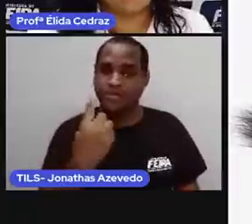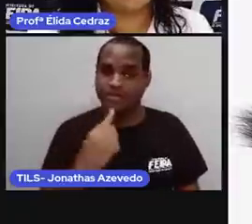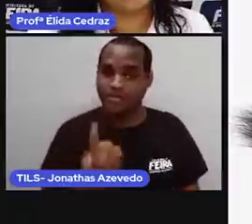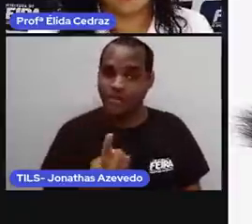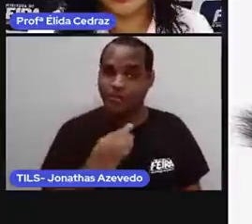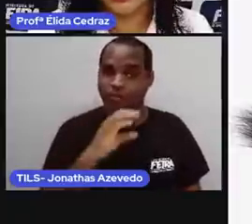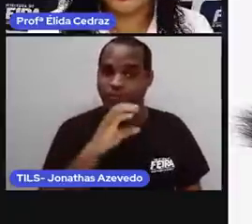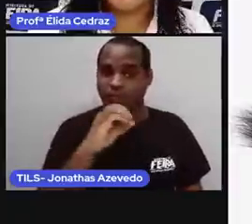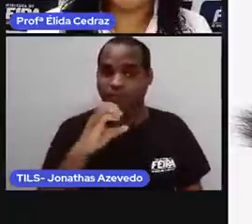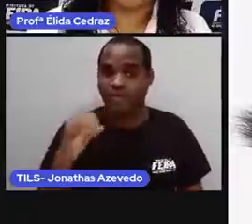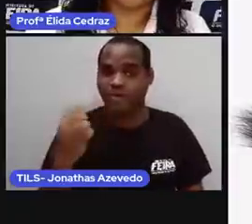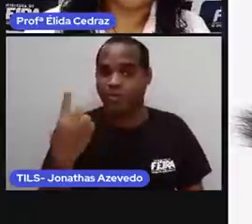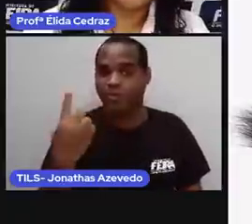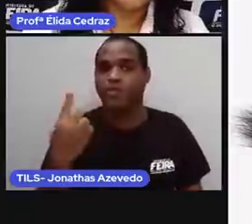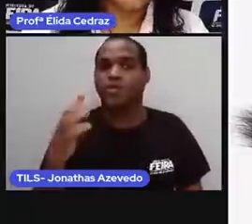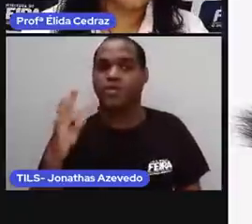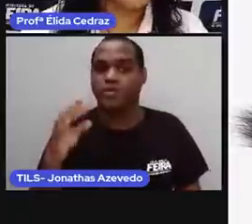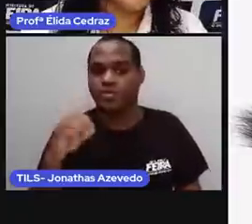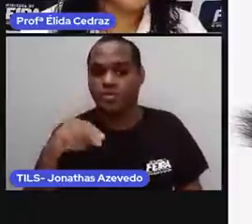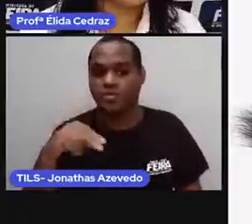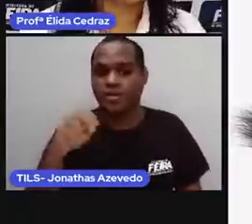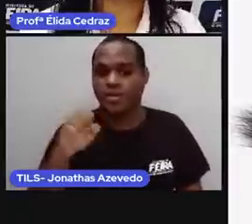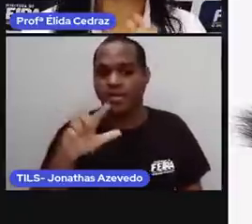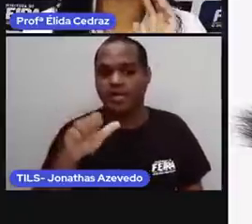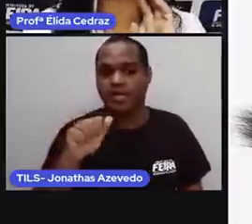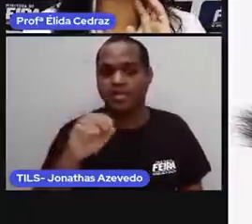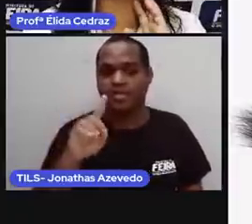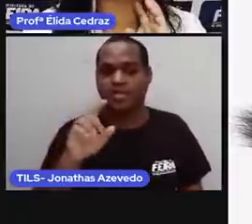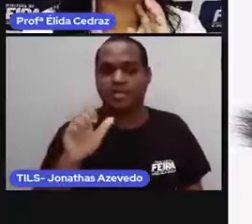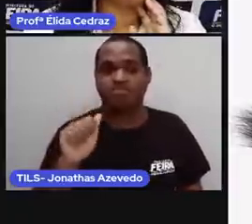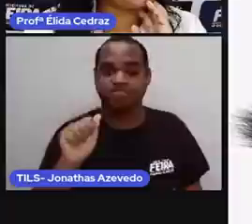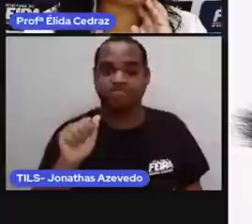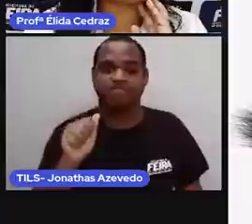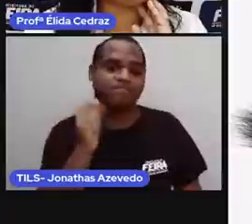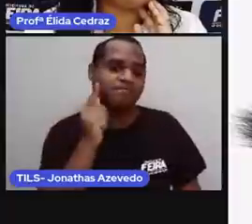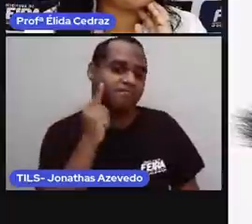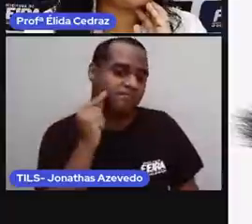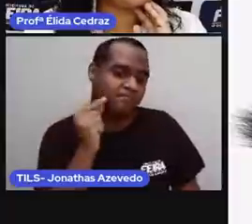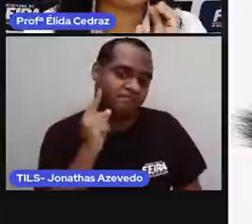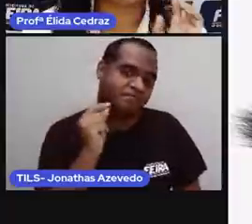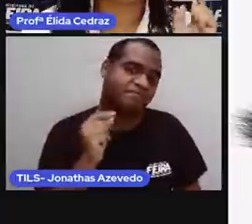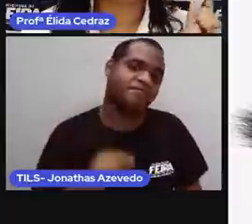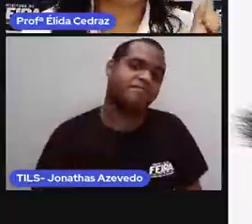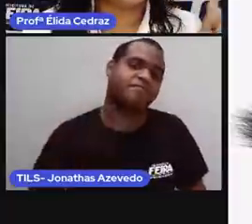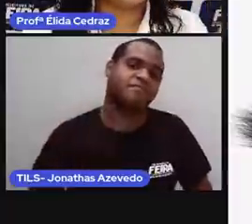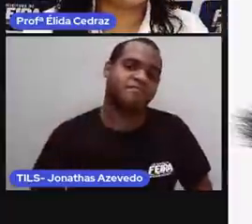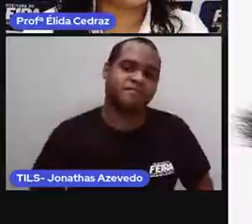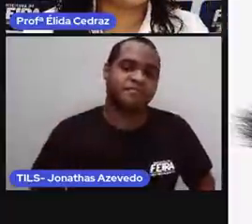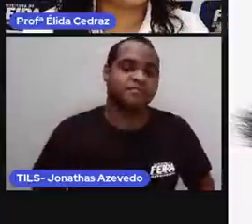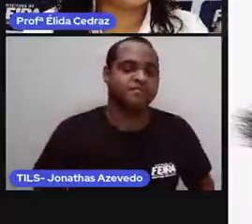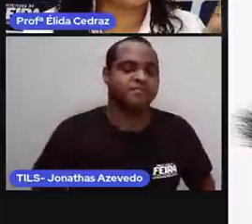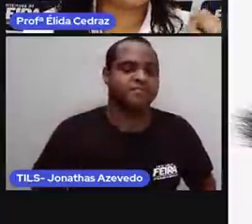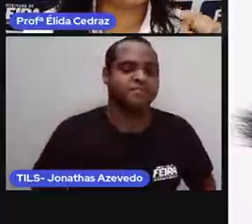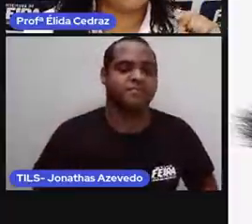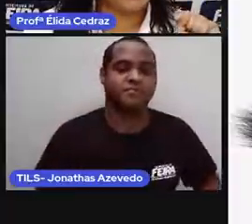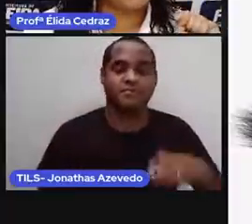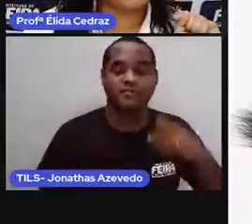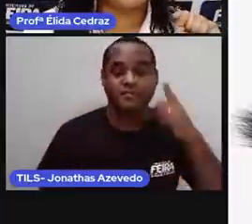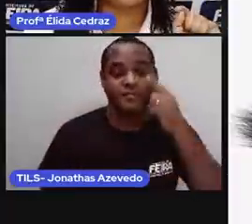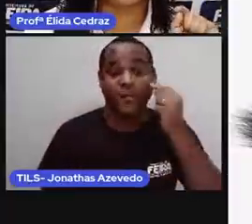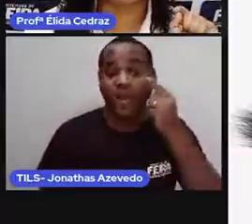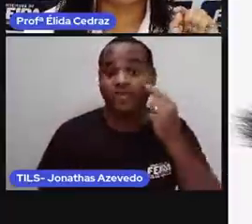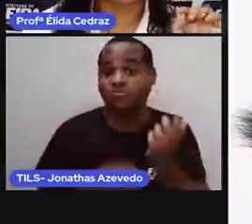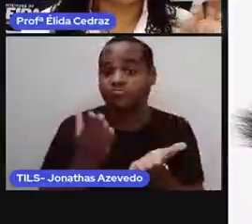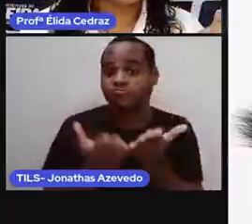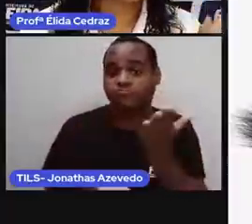é uma tonelada. O gato, quanto será que o gato pesa? Se a gente colocar um gato na